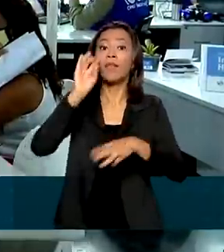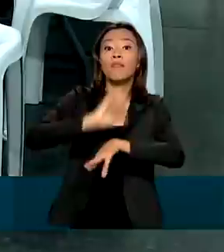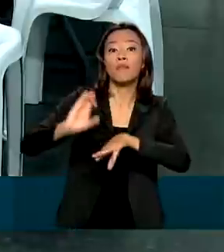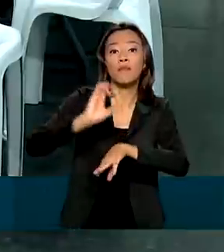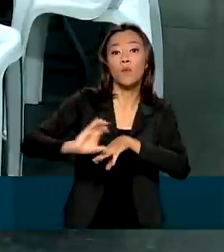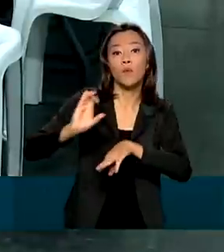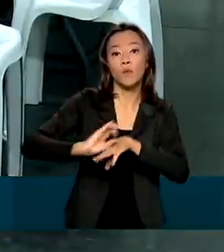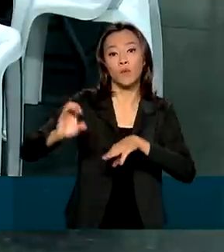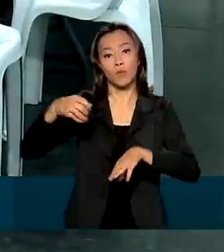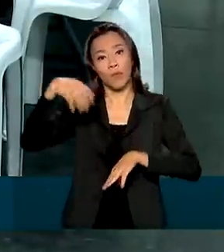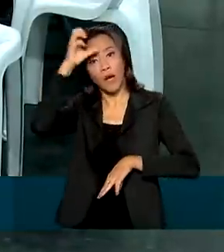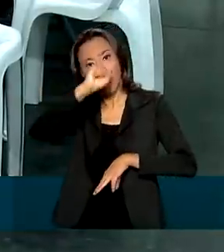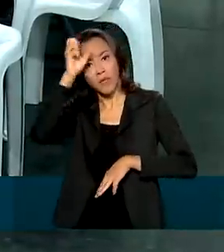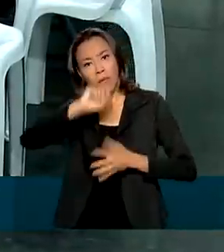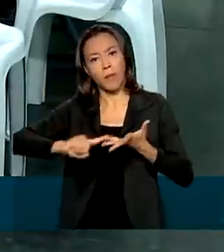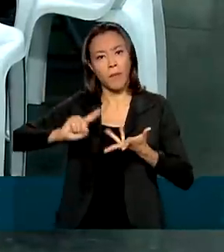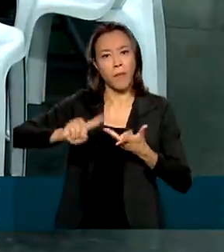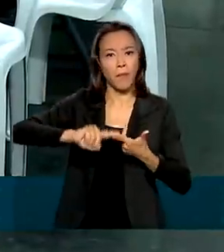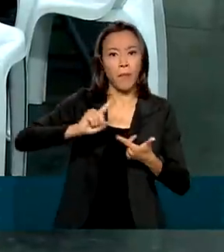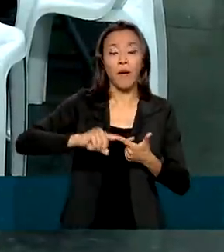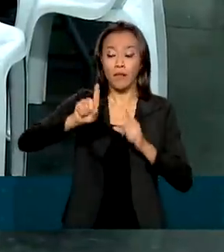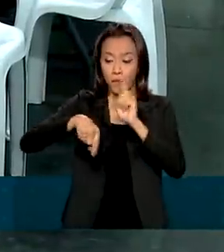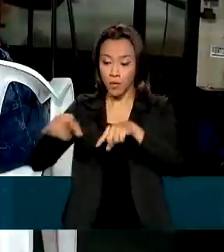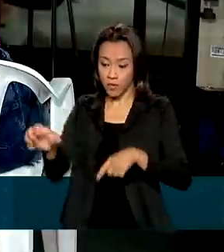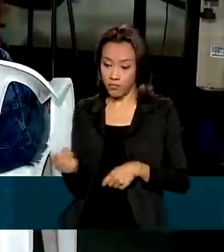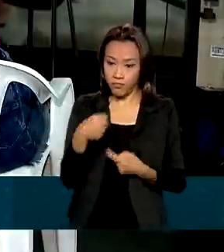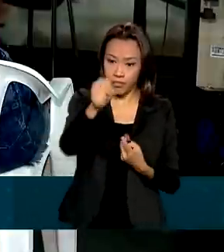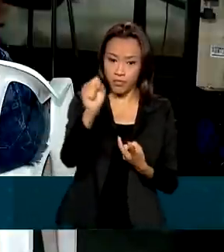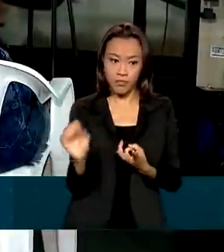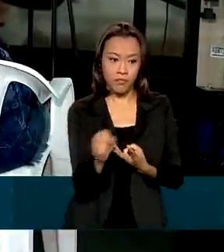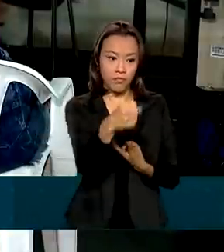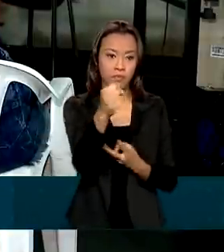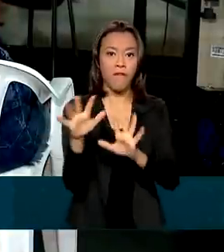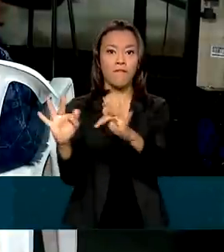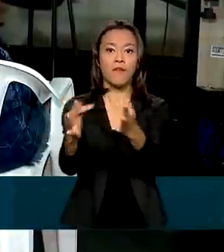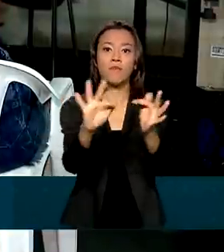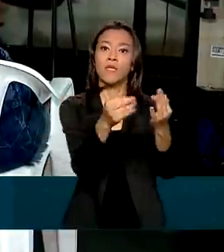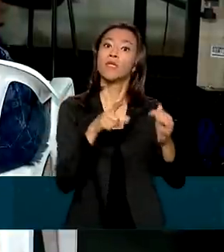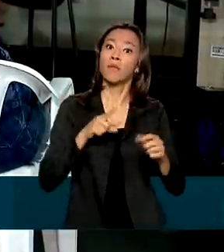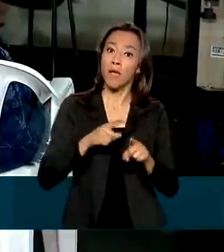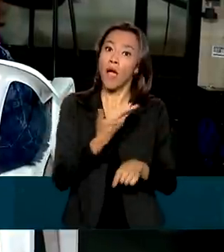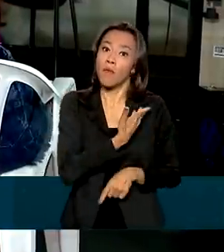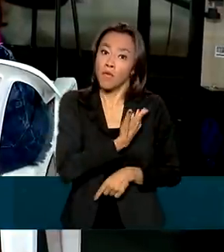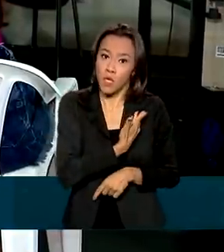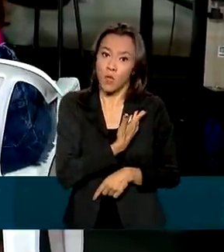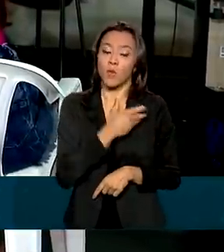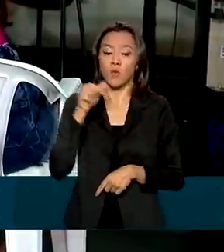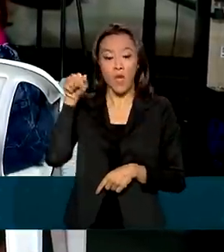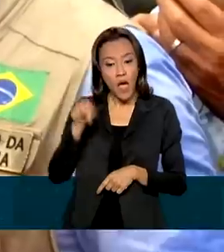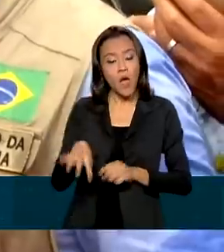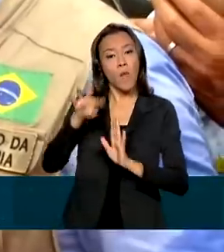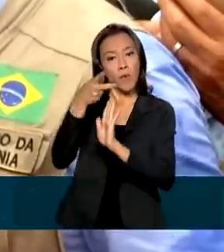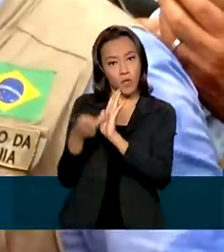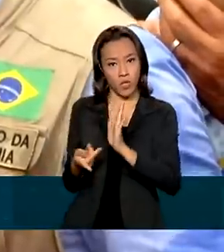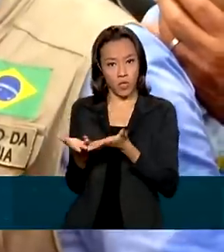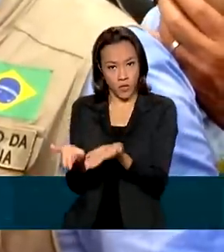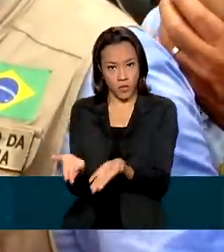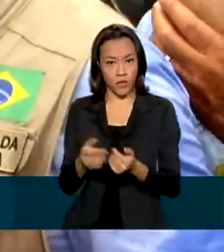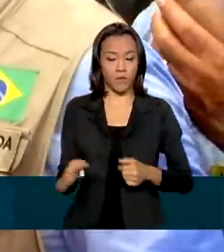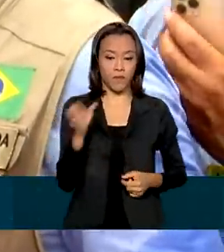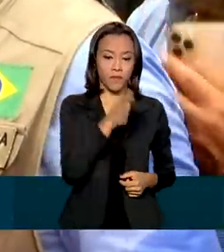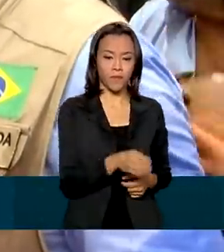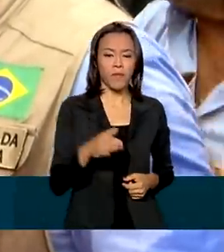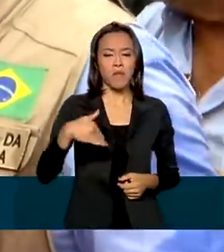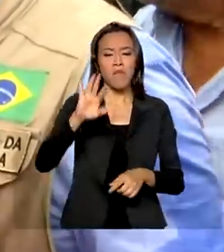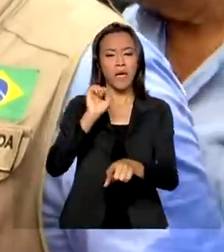trabalho, além de serem encaminhados para casas de famílias e amigos, ou abrigos do próprio projeto. Atualmente são mais de